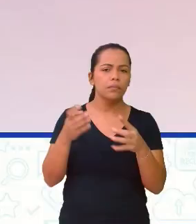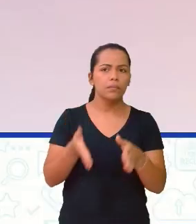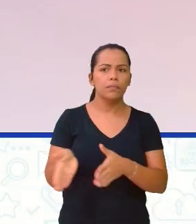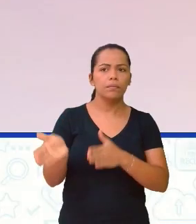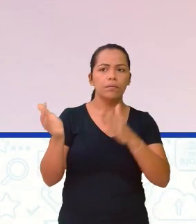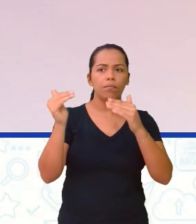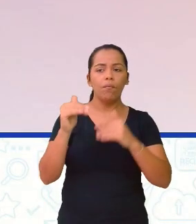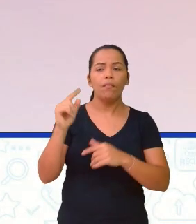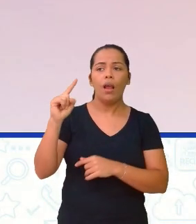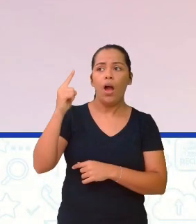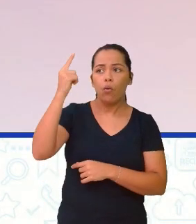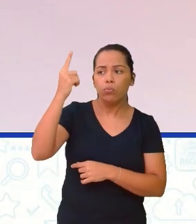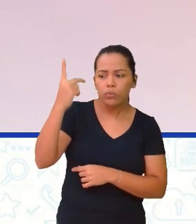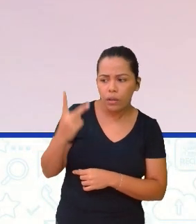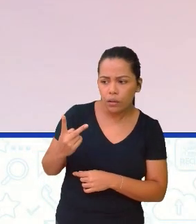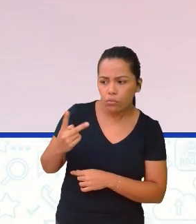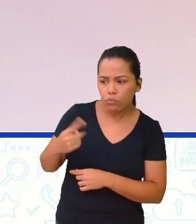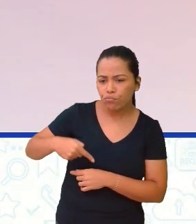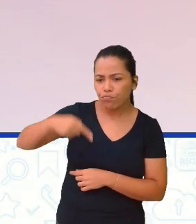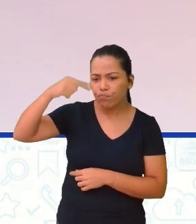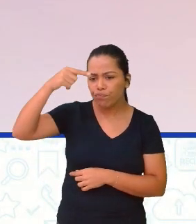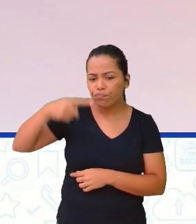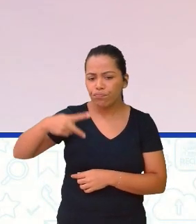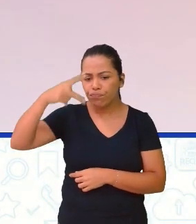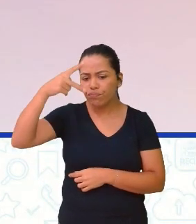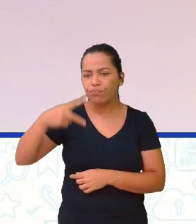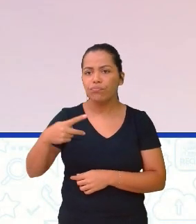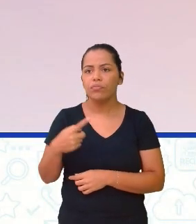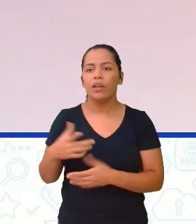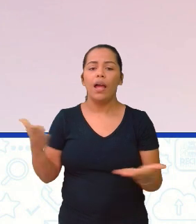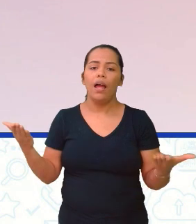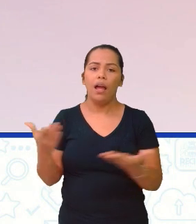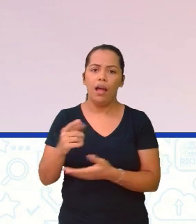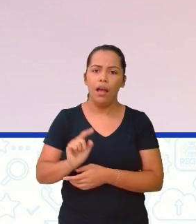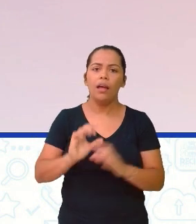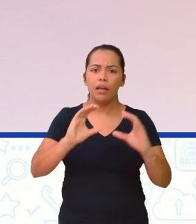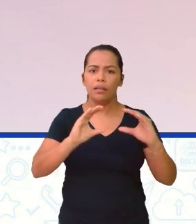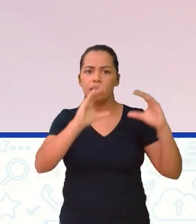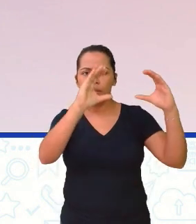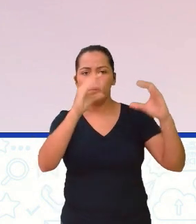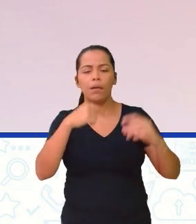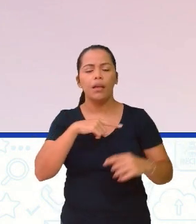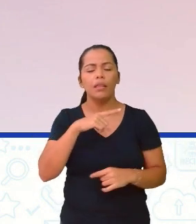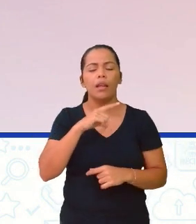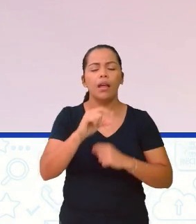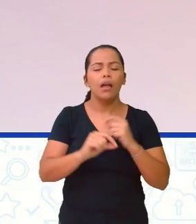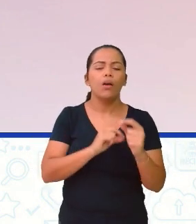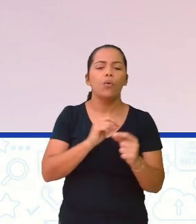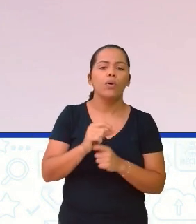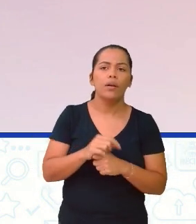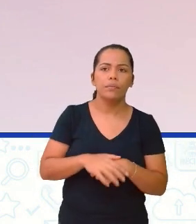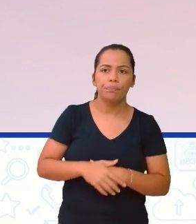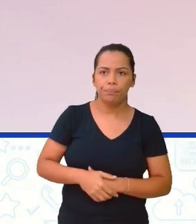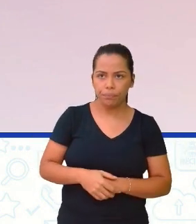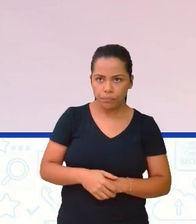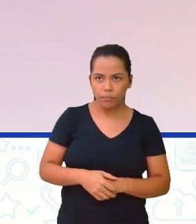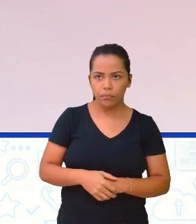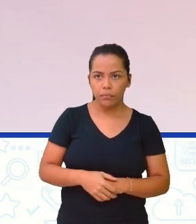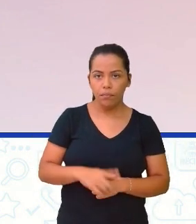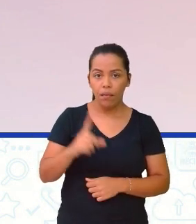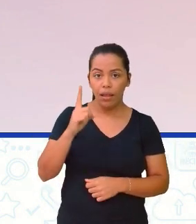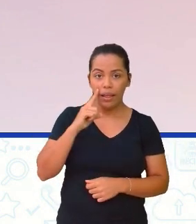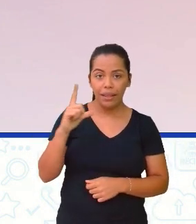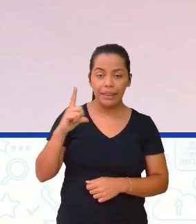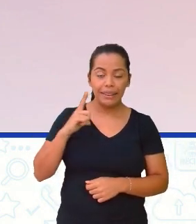2. Vamos lá. Então, aqui, eu tenho um carro em movimento. E alguém colocou uma TV na parte de cima. Deixa eu